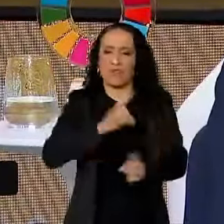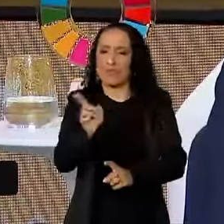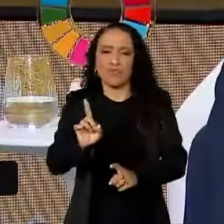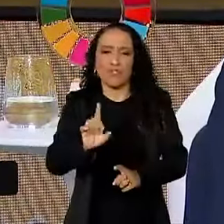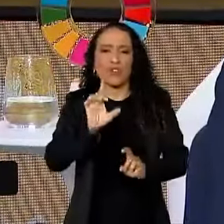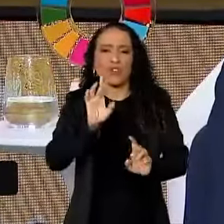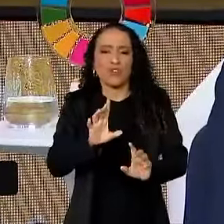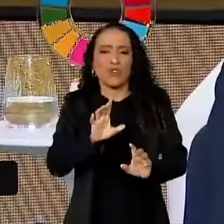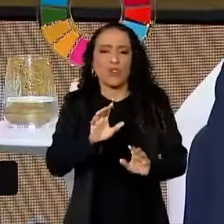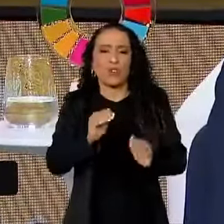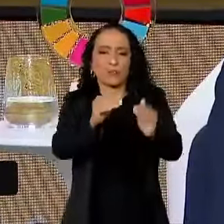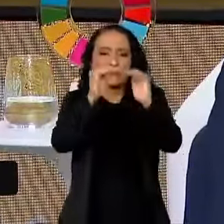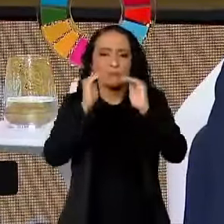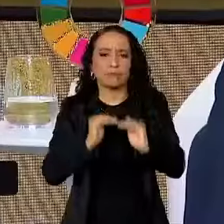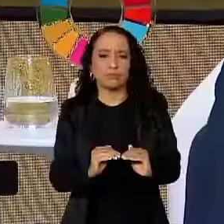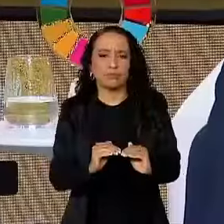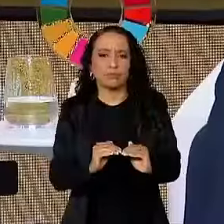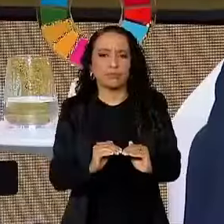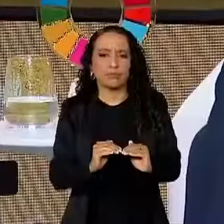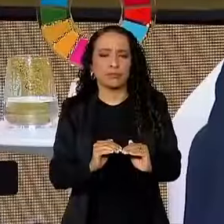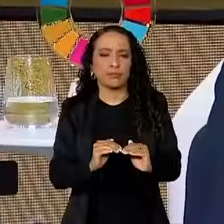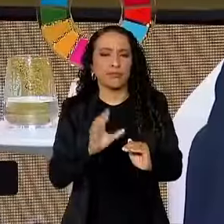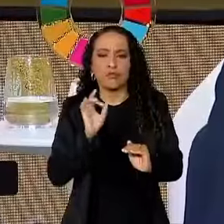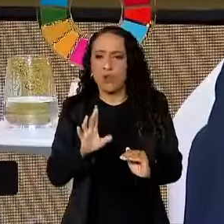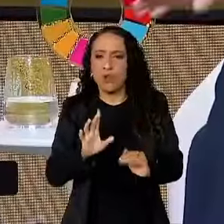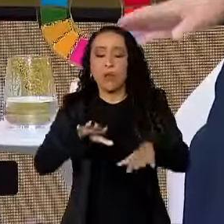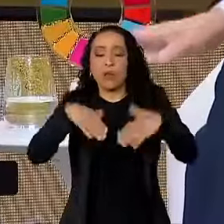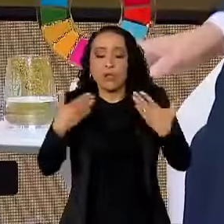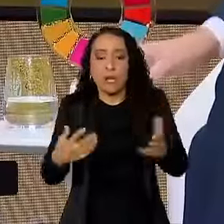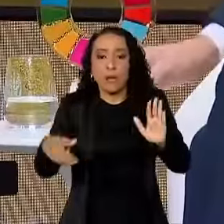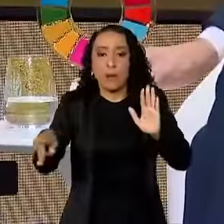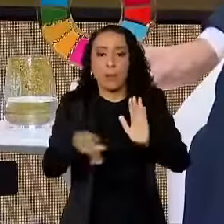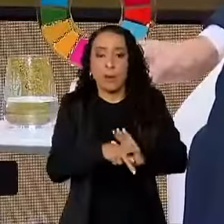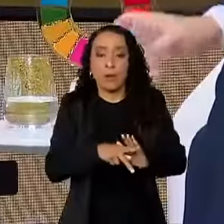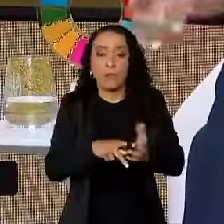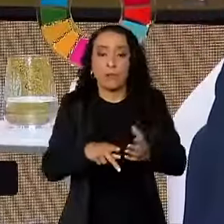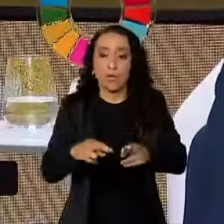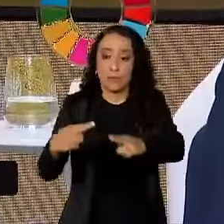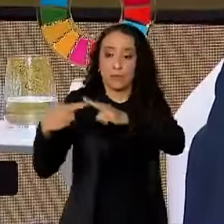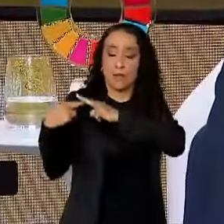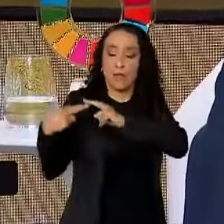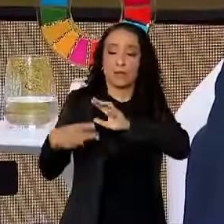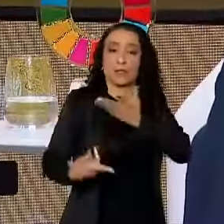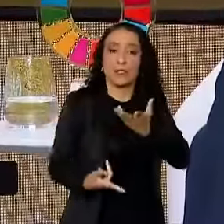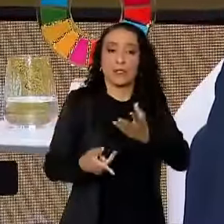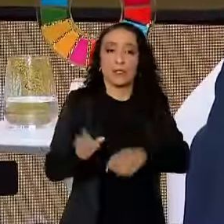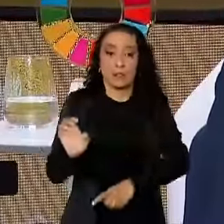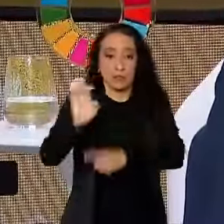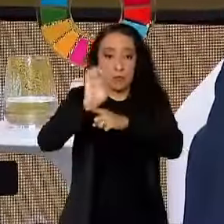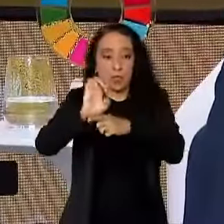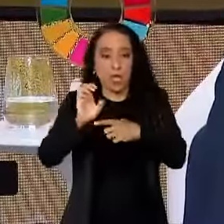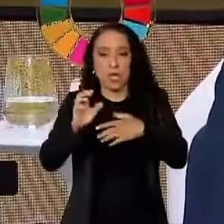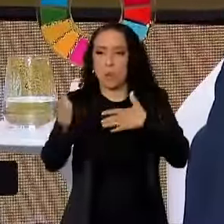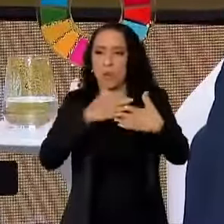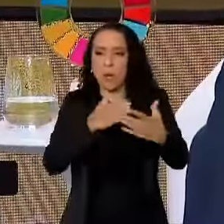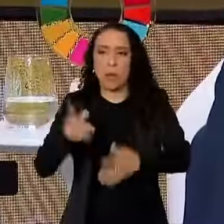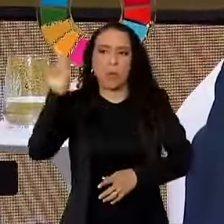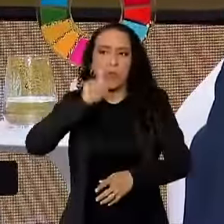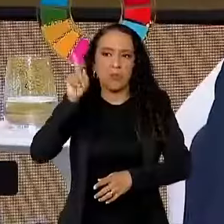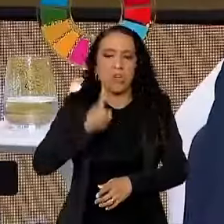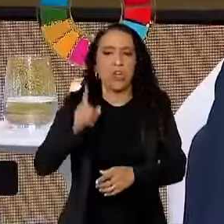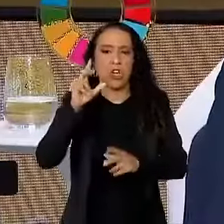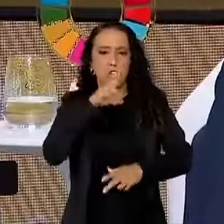pessoas à submissão. Então, cabe ao Estado, seja ele o americano, o brasileiro, o chinês, o